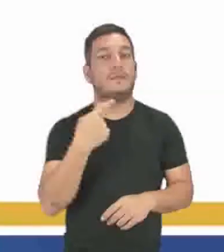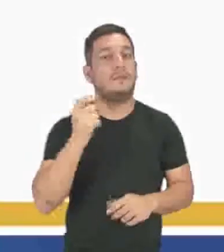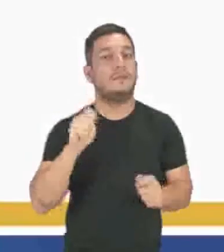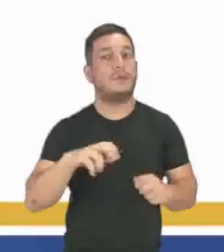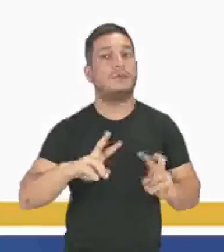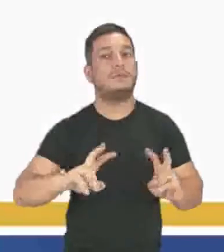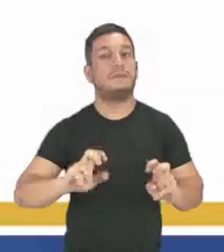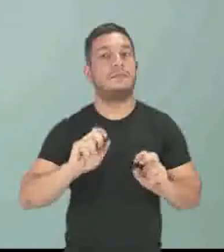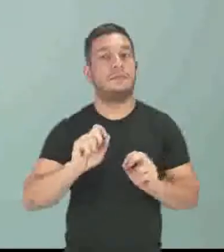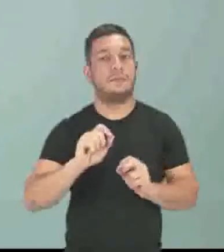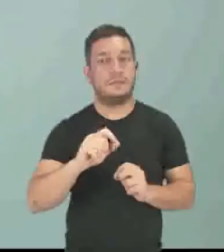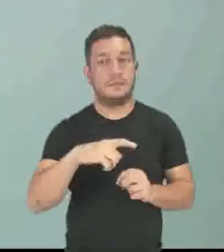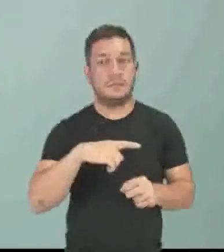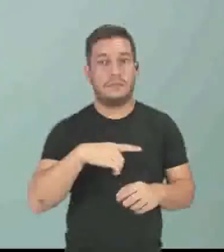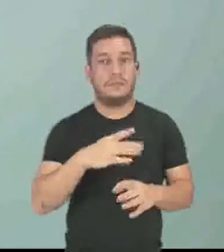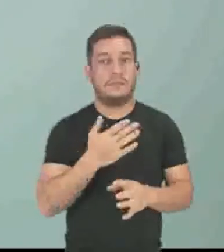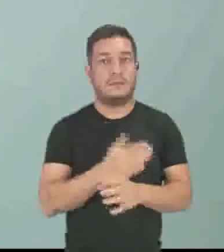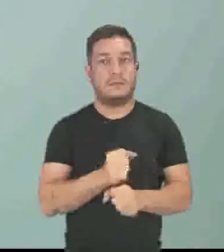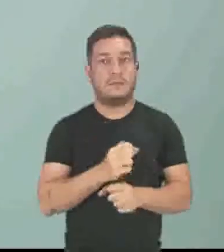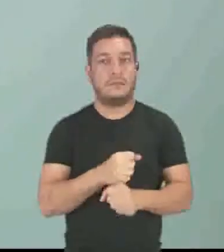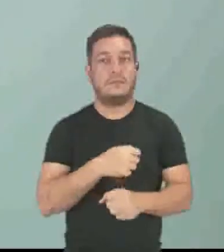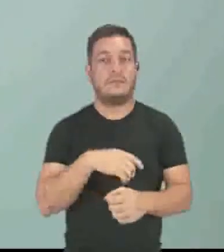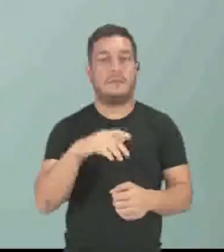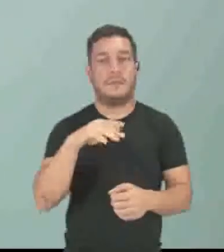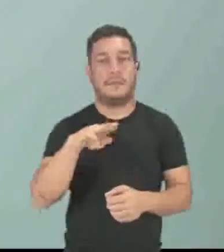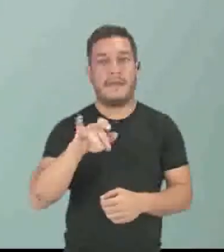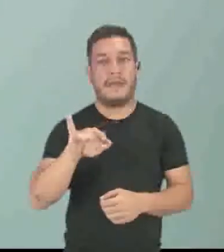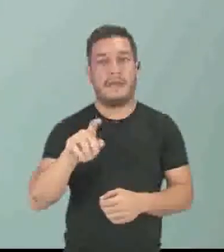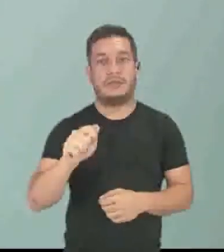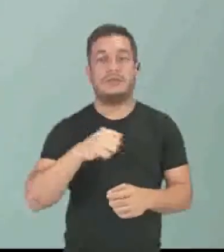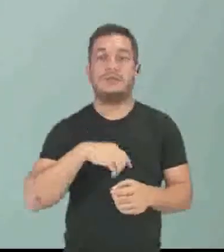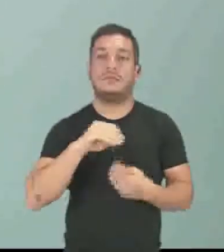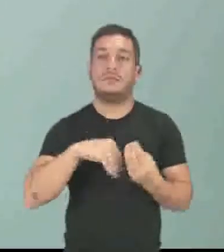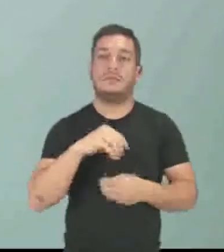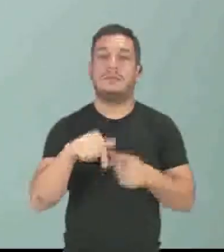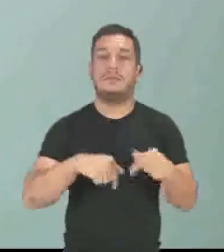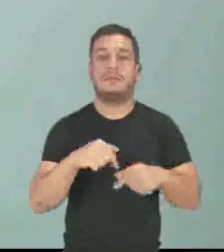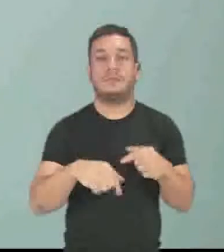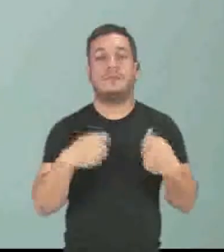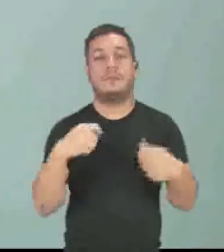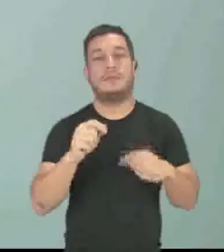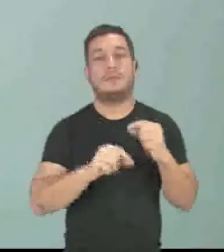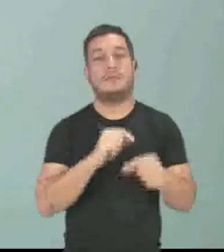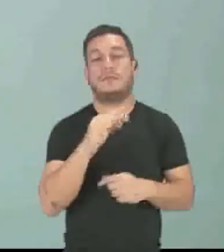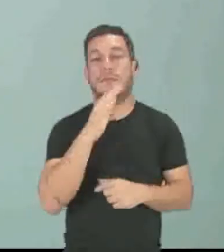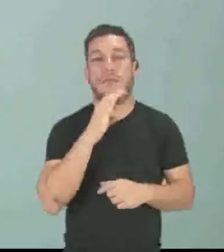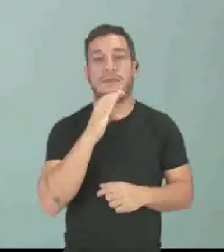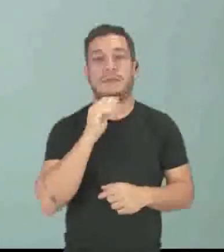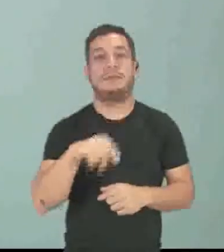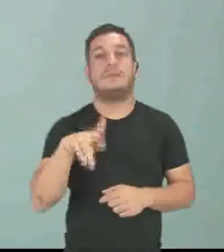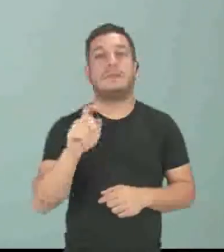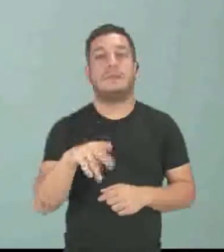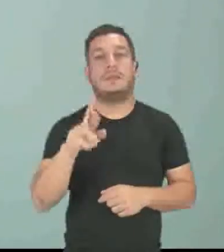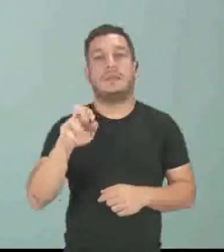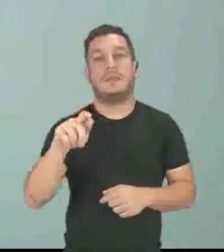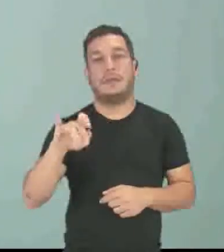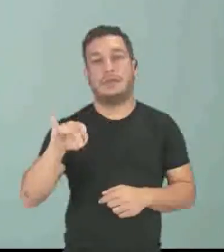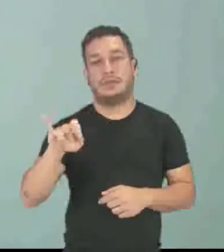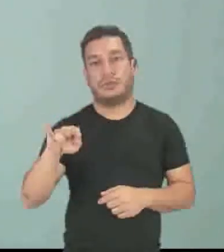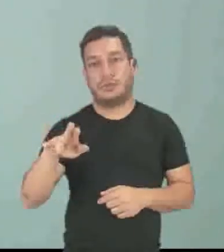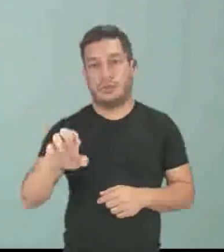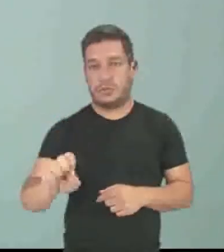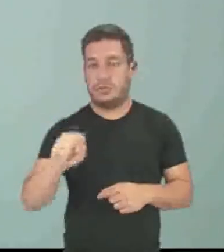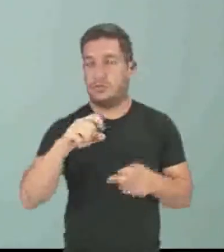observar? Aqui a gente vai ter, para calcular a velocidade média de uma reação química, a gente precisa conhecer quem são os reagentes,